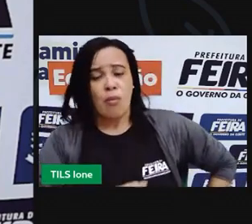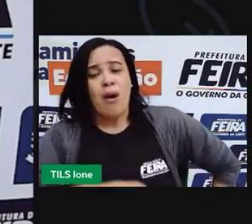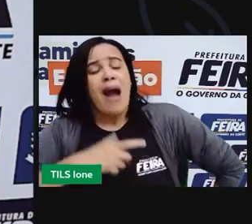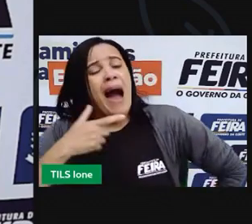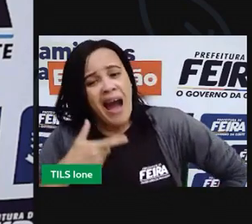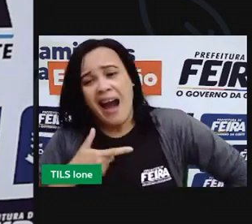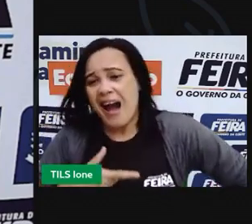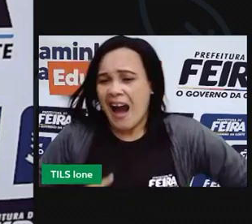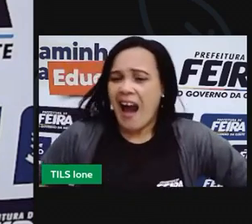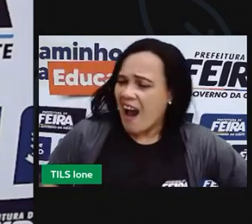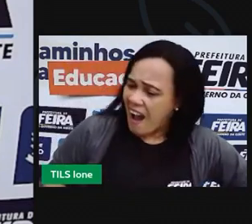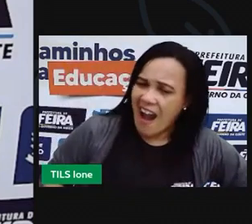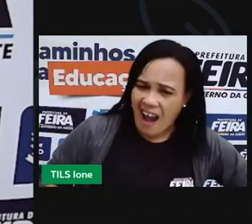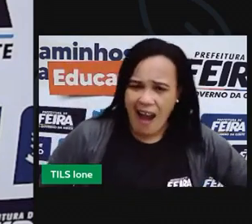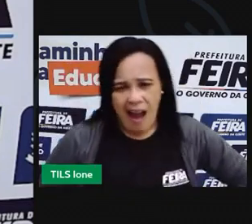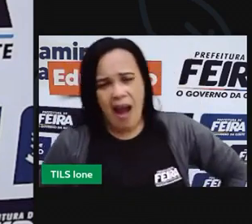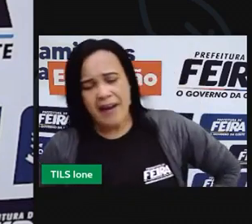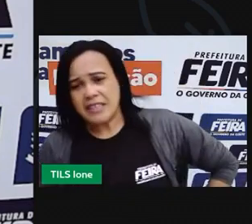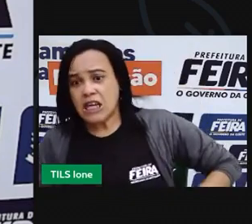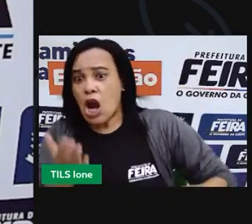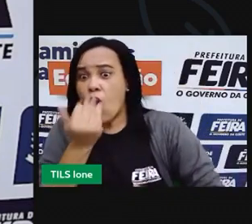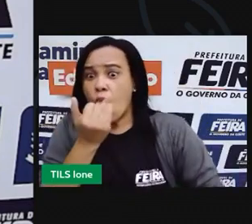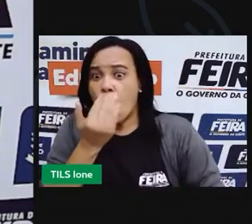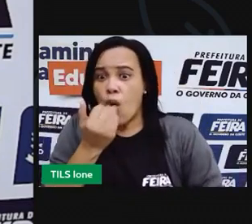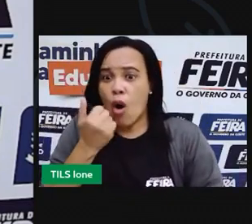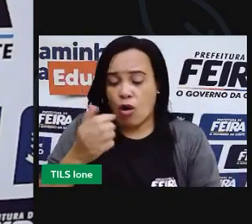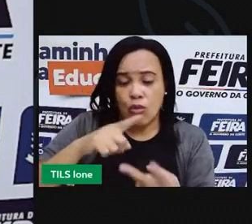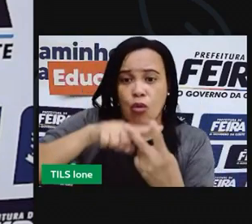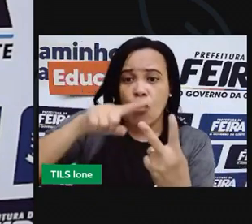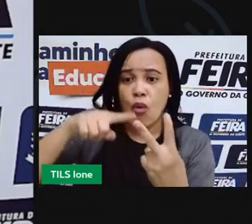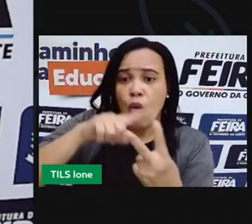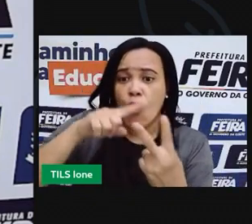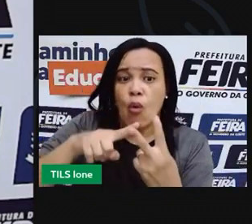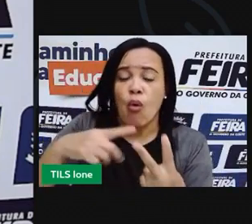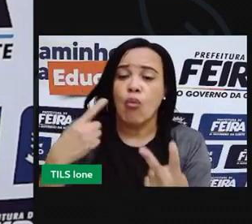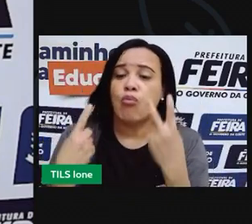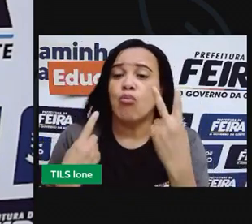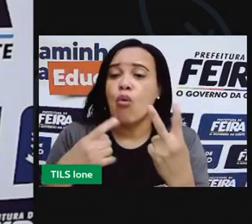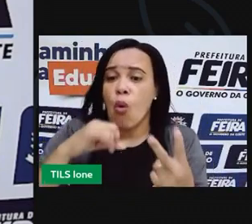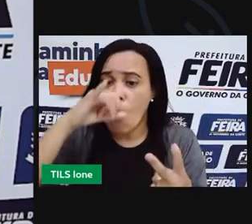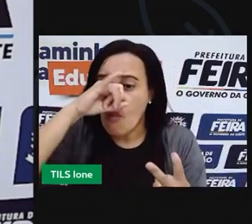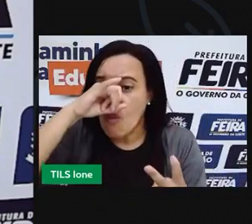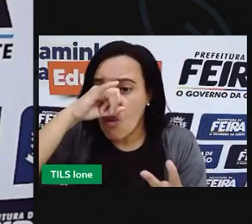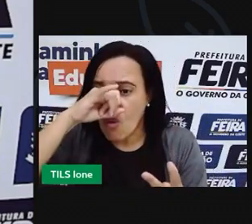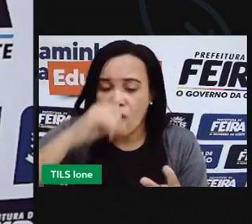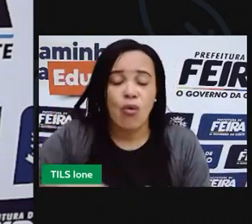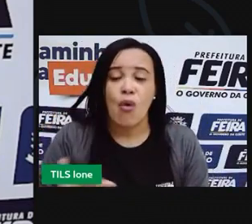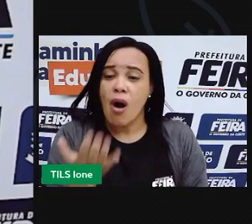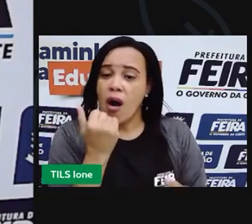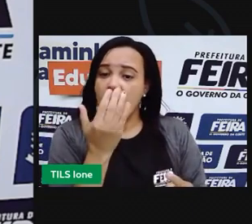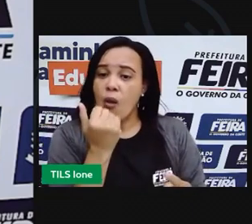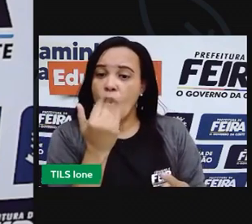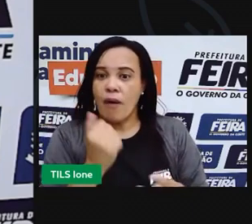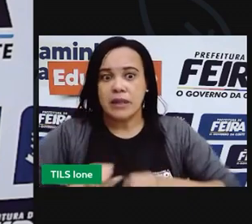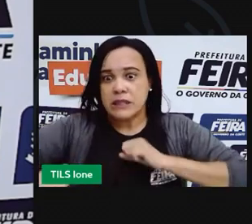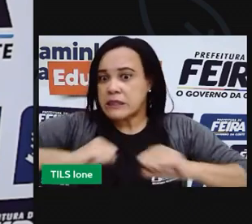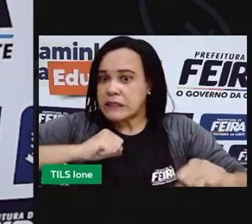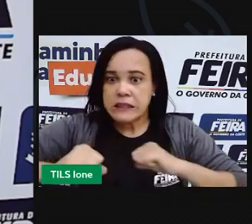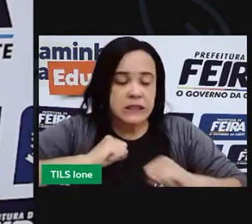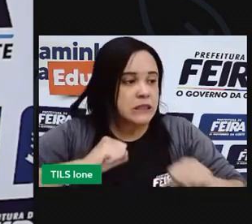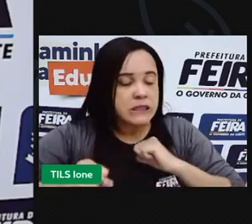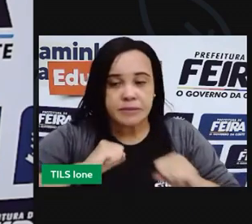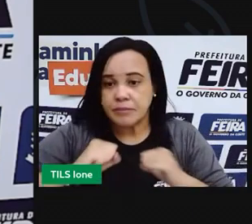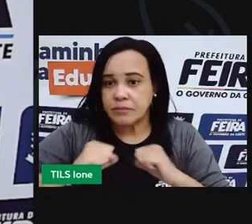Ha, ha, ha, ha. Agora eu vou comer dois porquinhos de vez. E foi correndo para a casa de